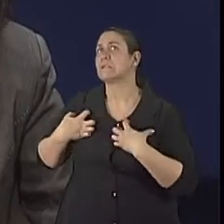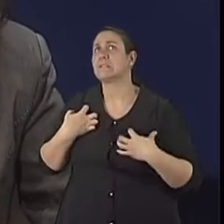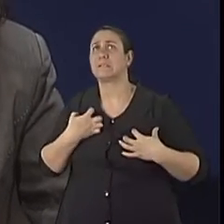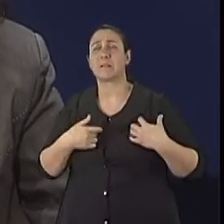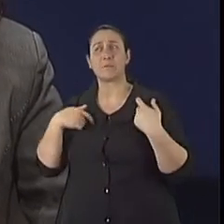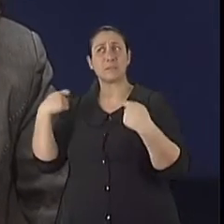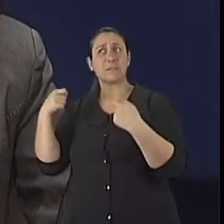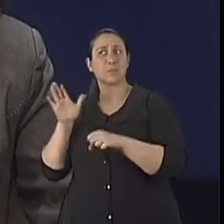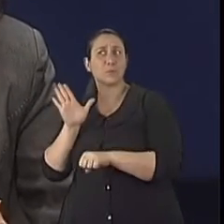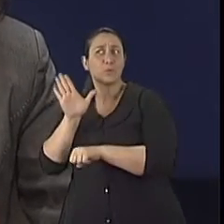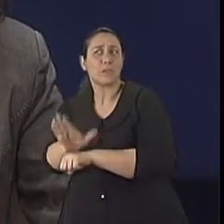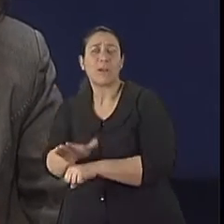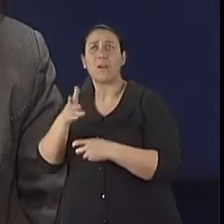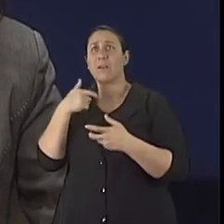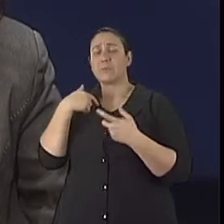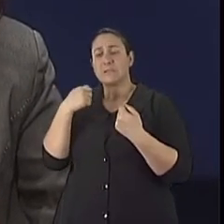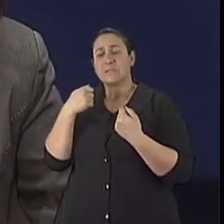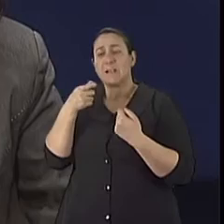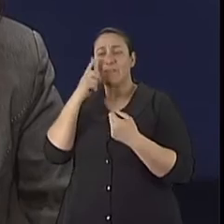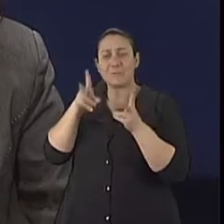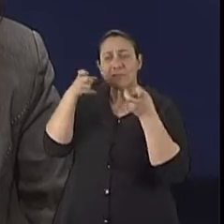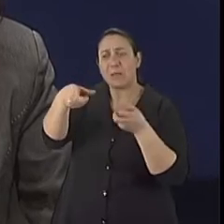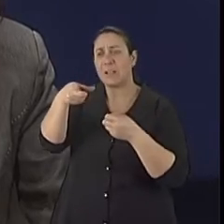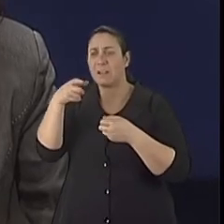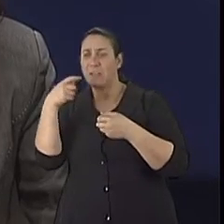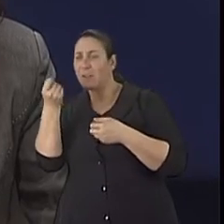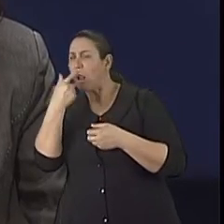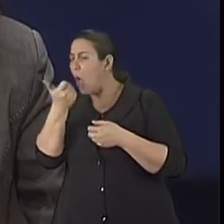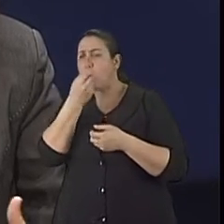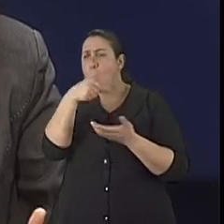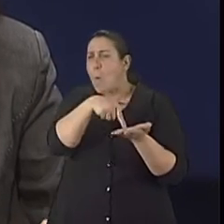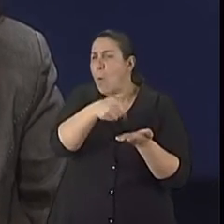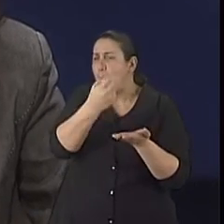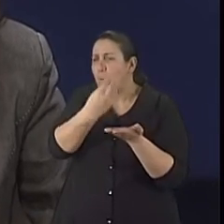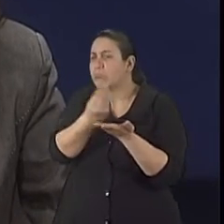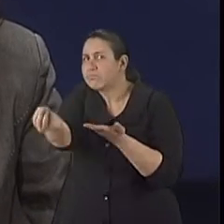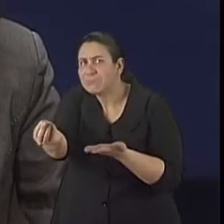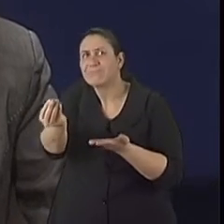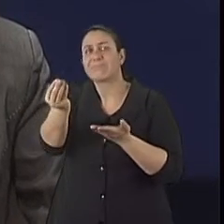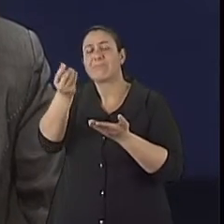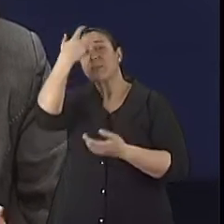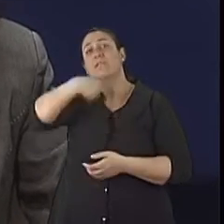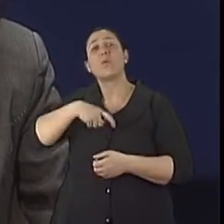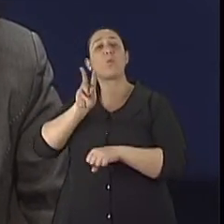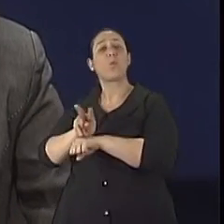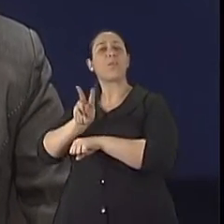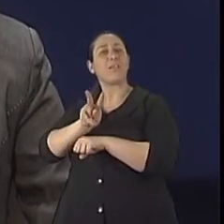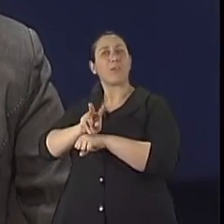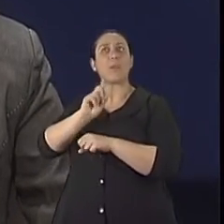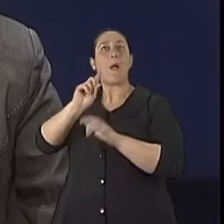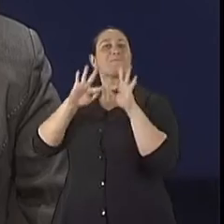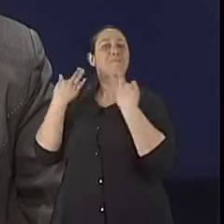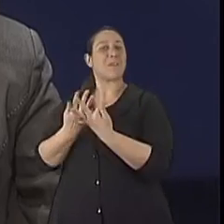compreende com o sentido de querer auxiliar o seu familiar ou até mesmo um cuidador, né, que não seja da família,